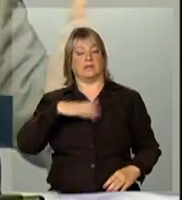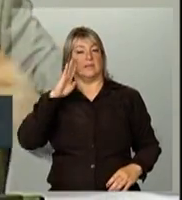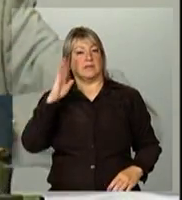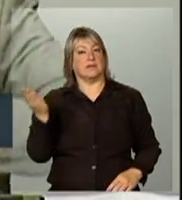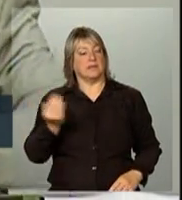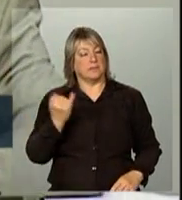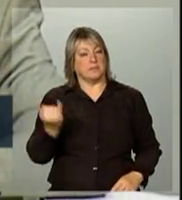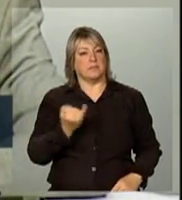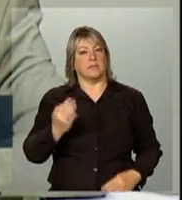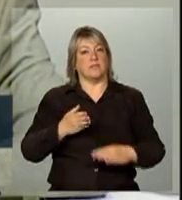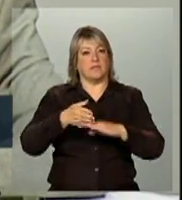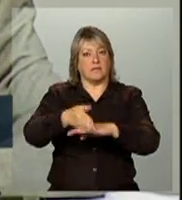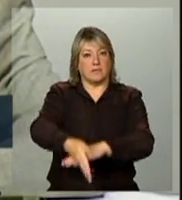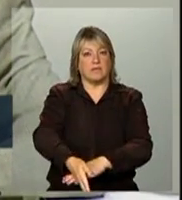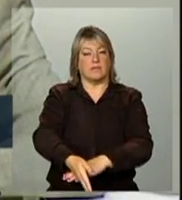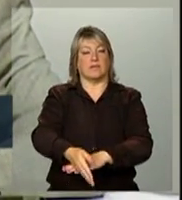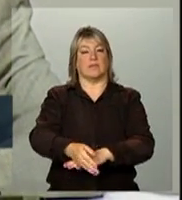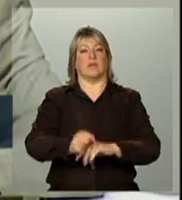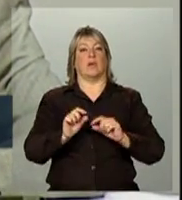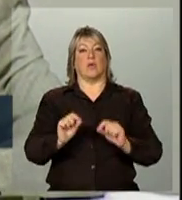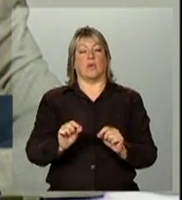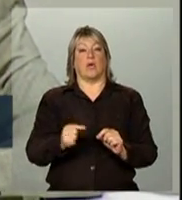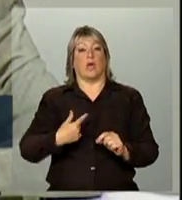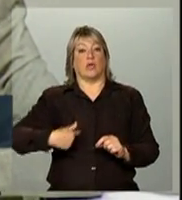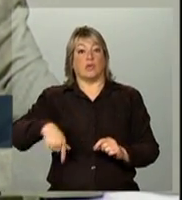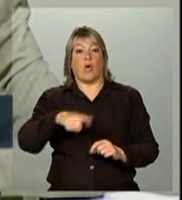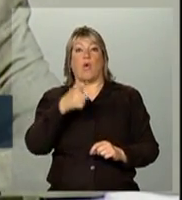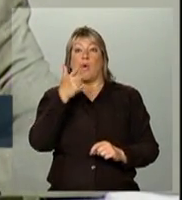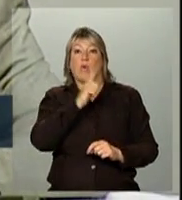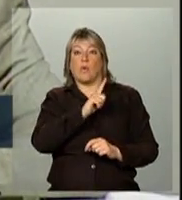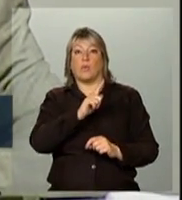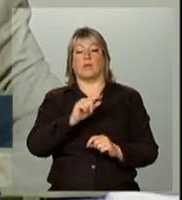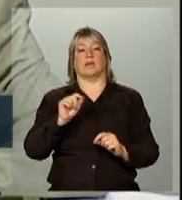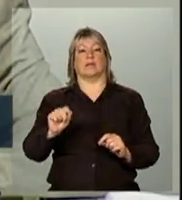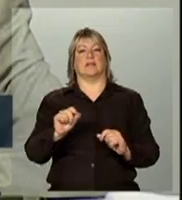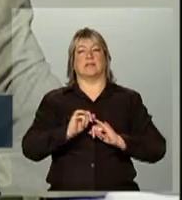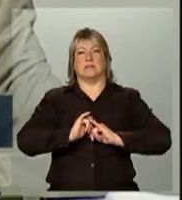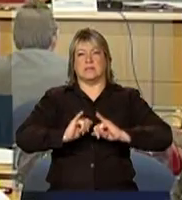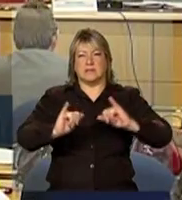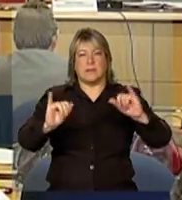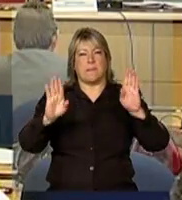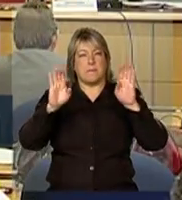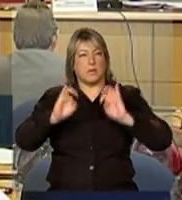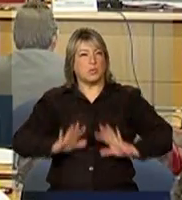Ele vai terminar, como o Pedro Benho disse, no dia que nós conseguimos controlar esses quatro agravos no país.